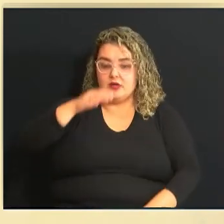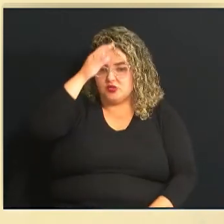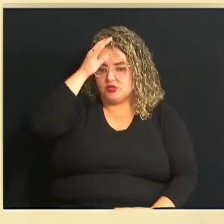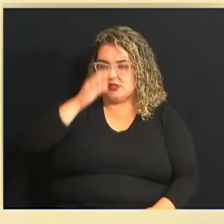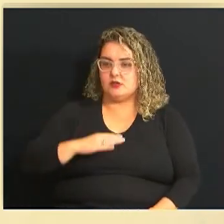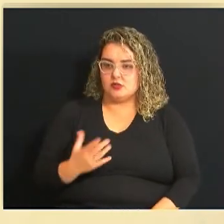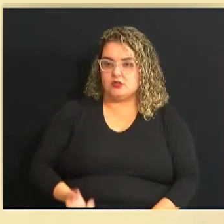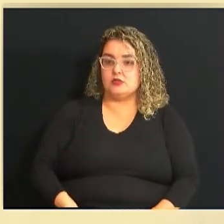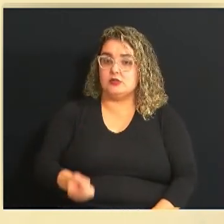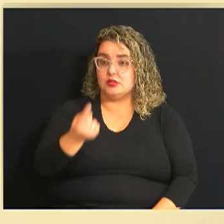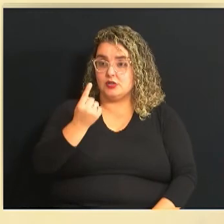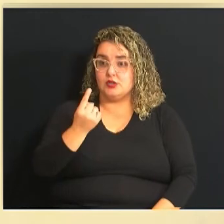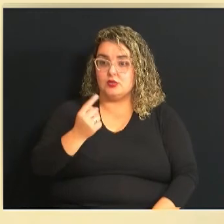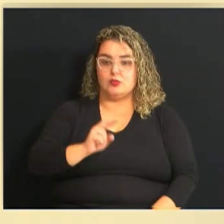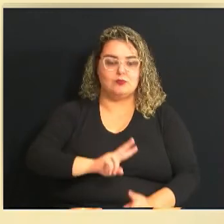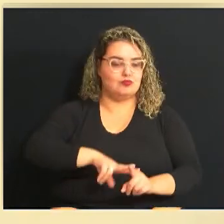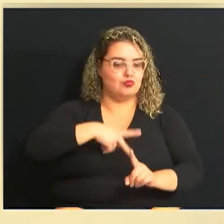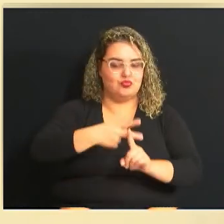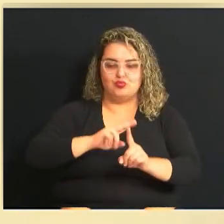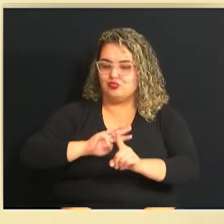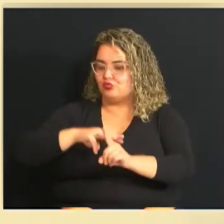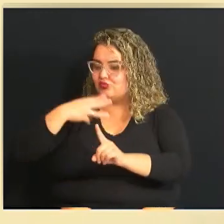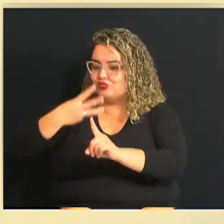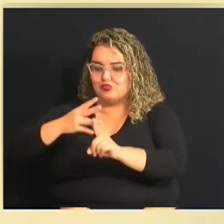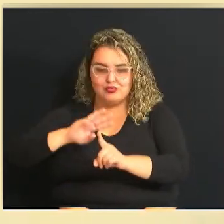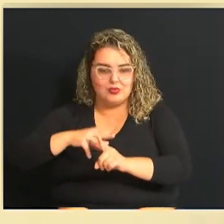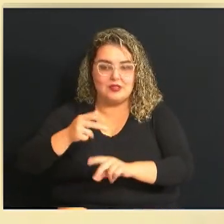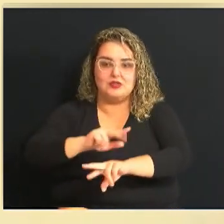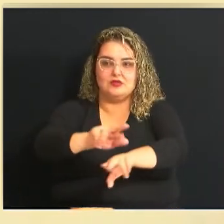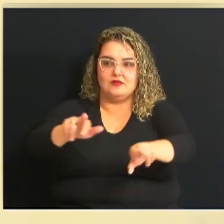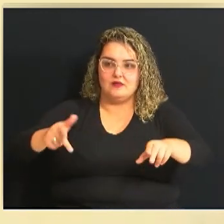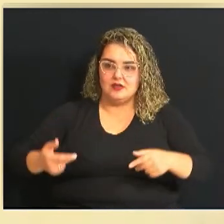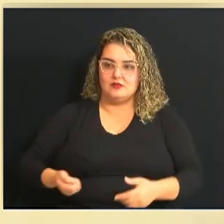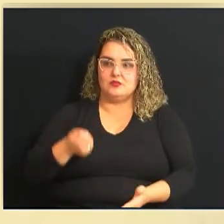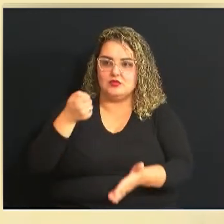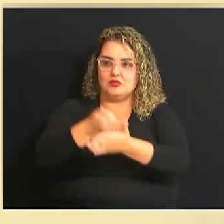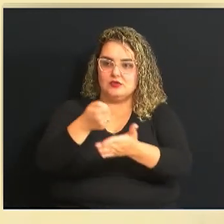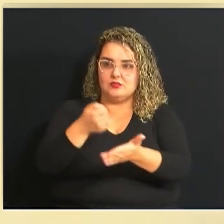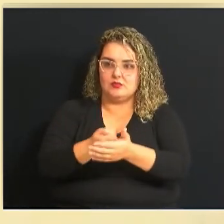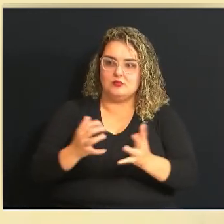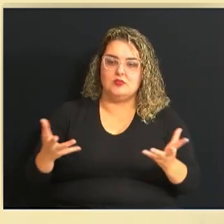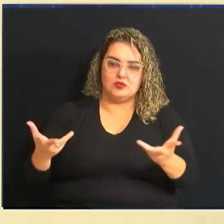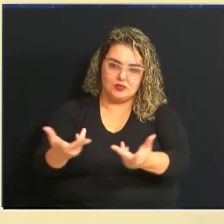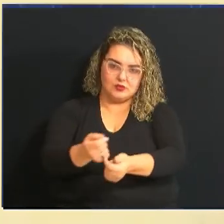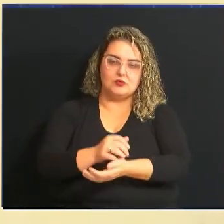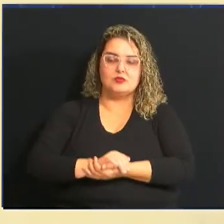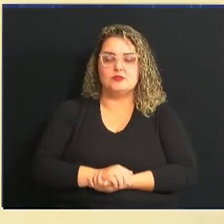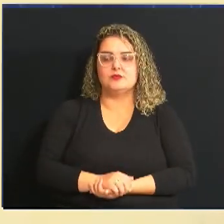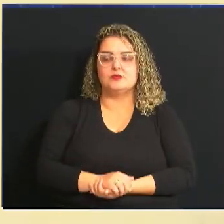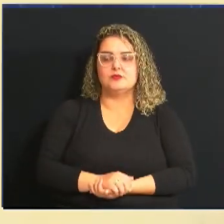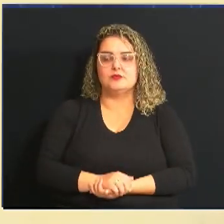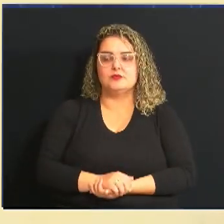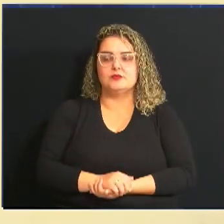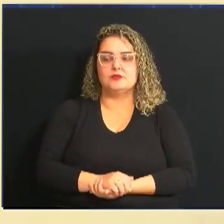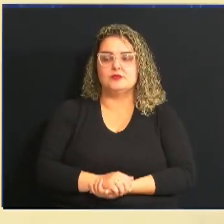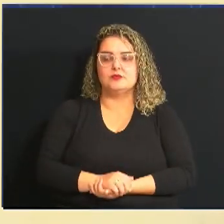Campinas, que um se desdobra na ausência de vários para ser cobrado por muitos.